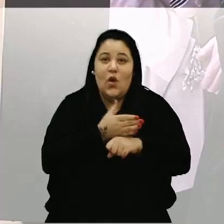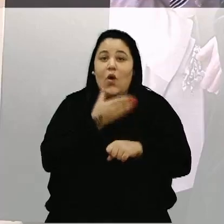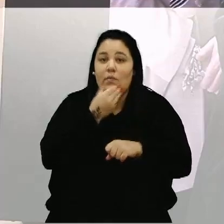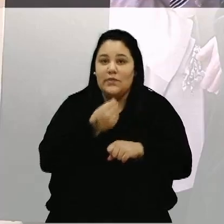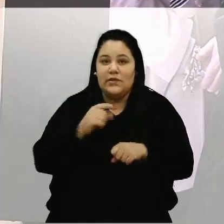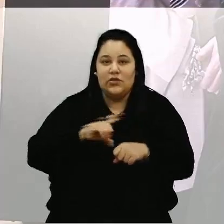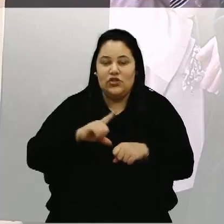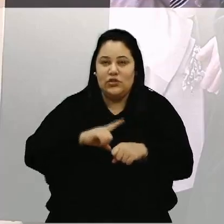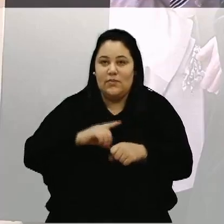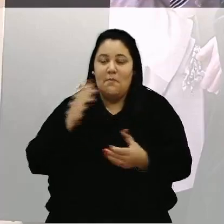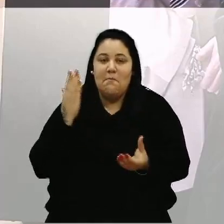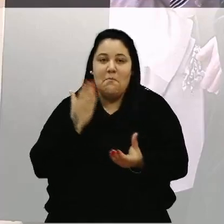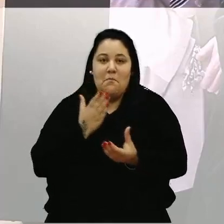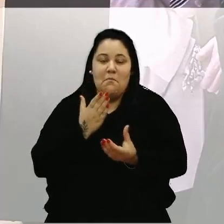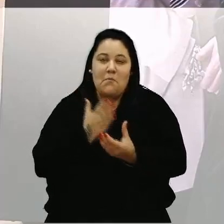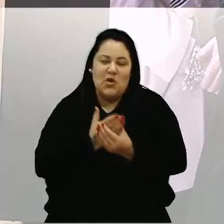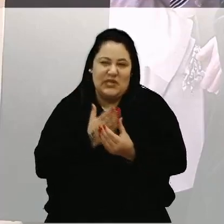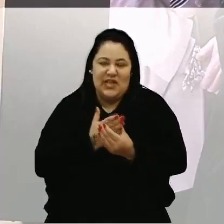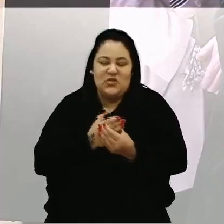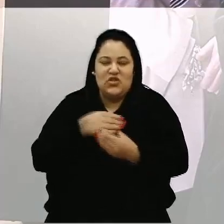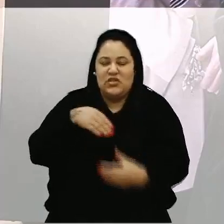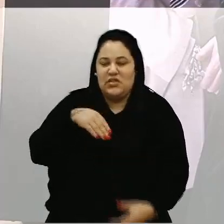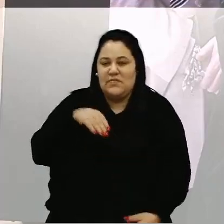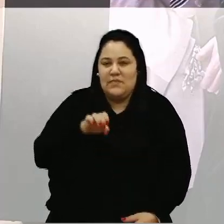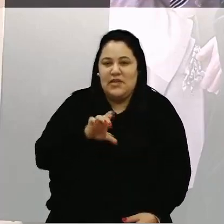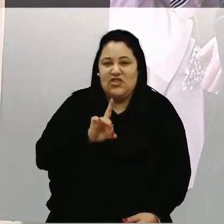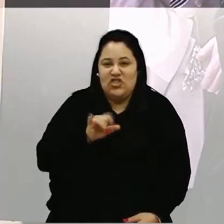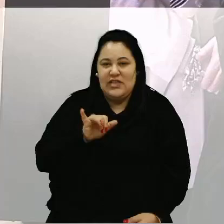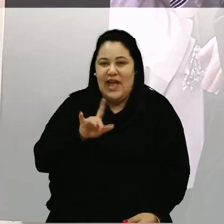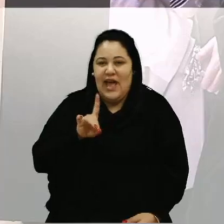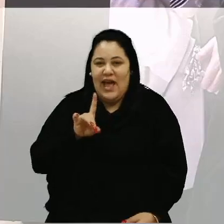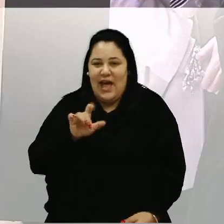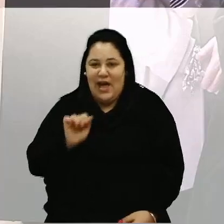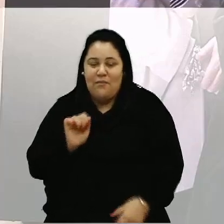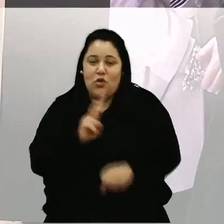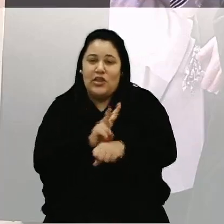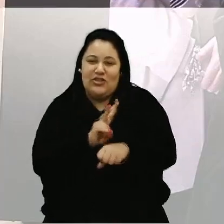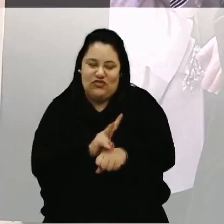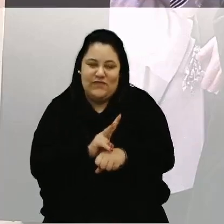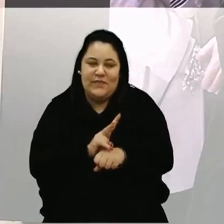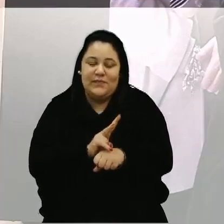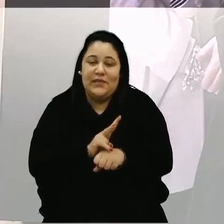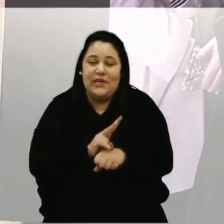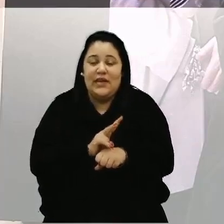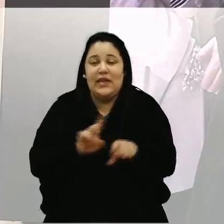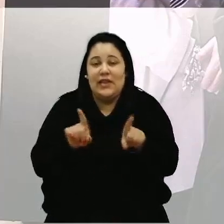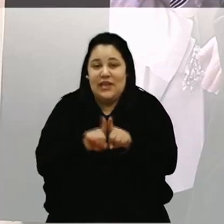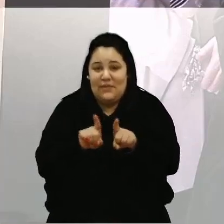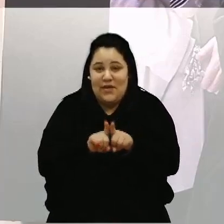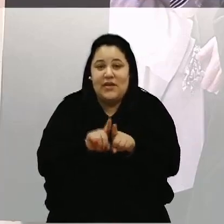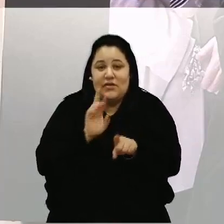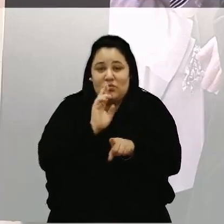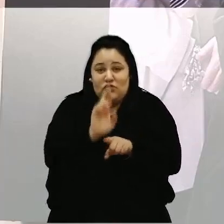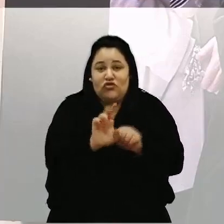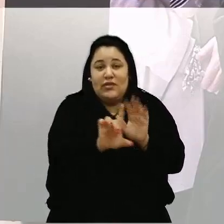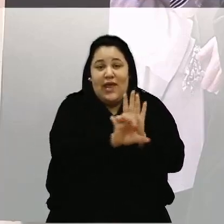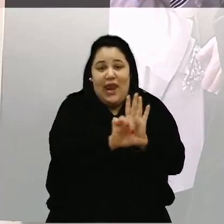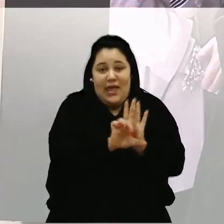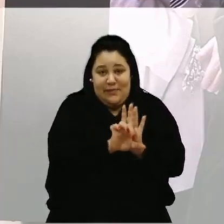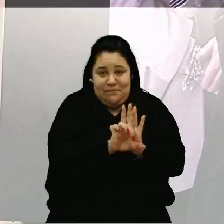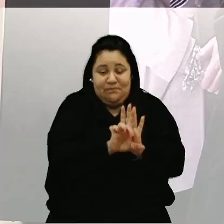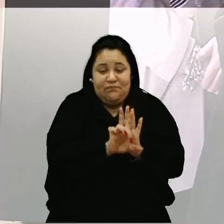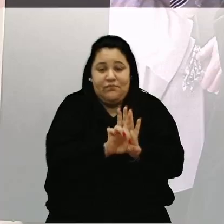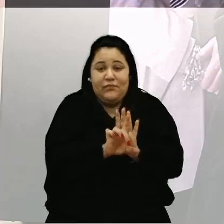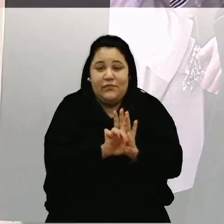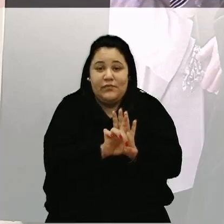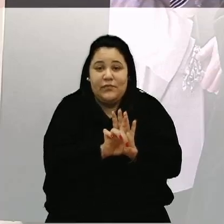respondiam à questão da Lei Maria da Penha. e durante um período, nas nossas reuniões de rede, se ficou muito